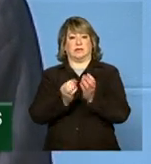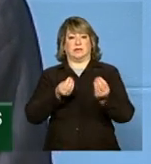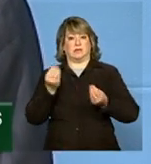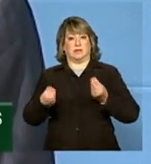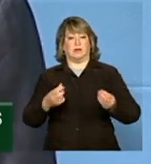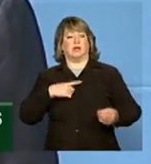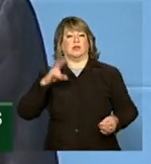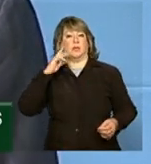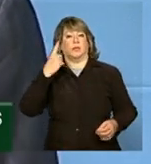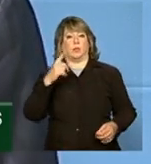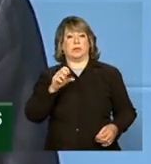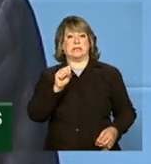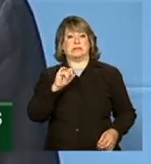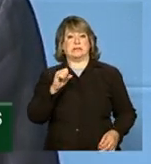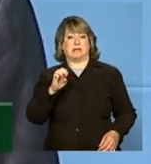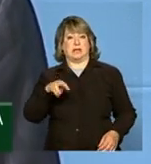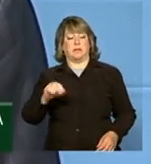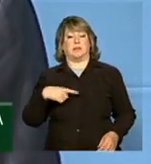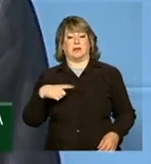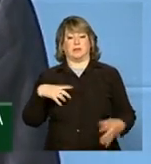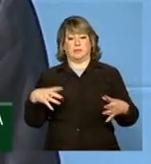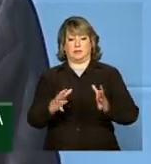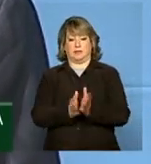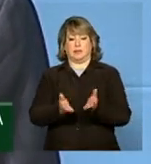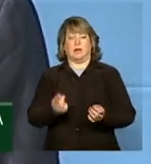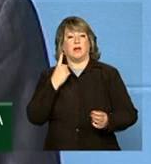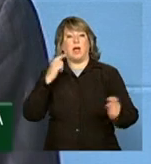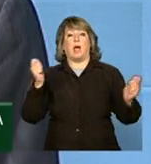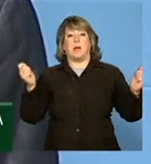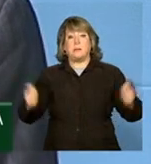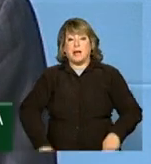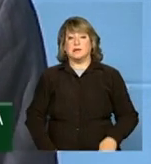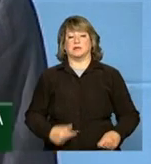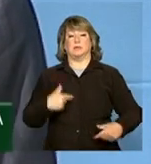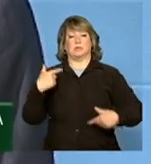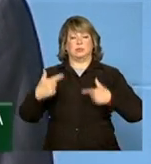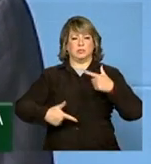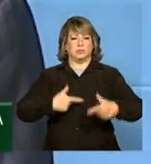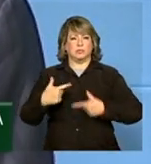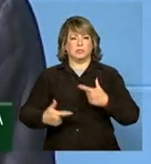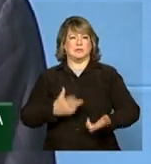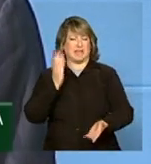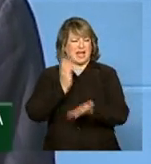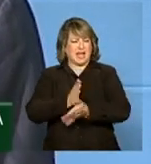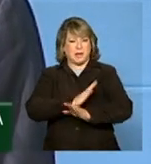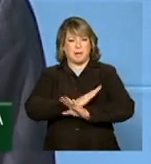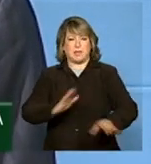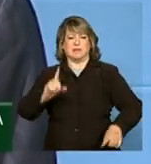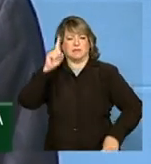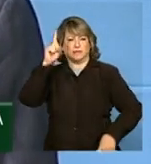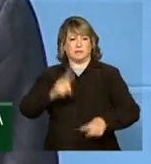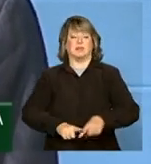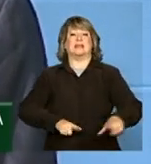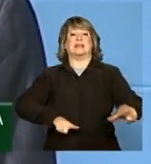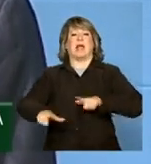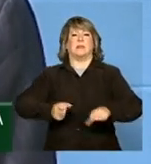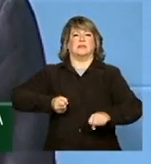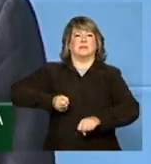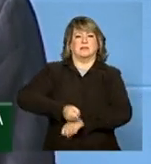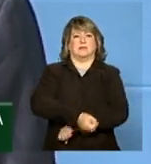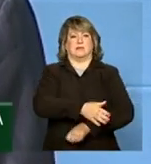por um sistema protetivo, capaz de combater e erradicar definitivamente o trabalho